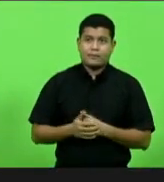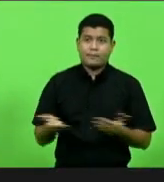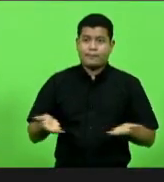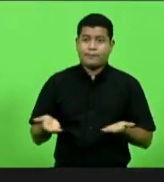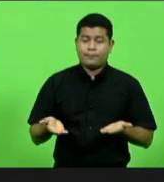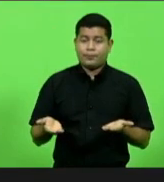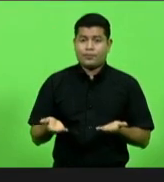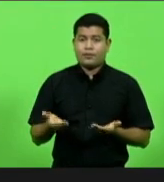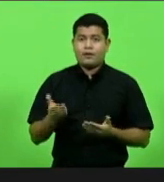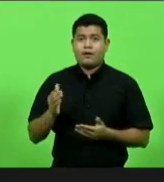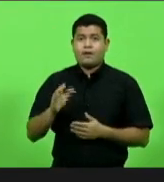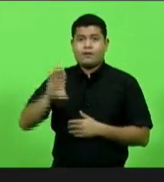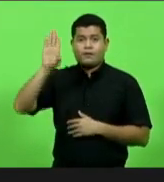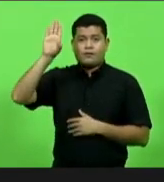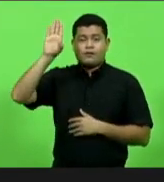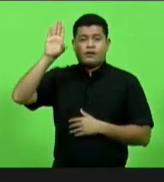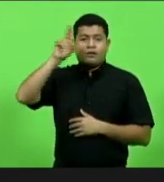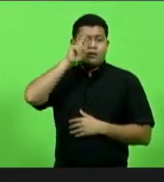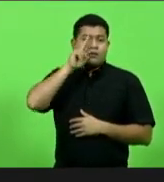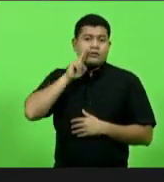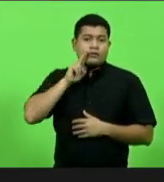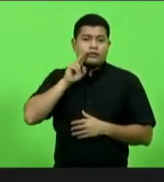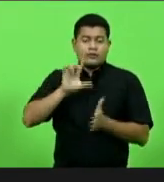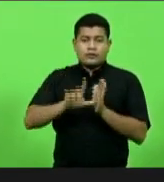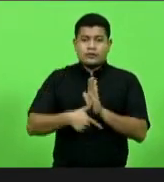Na sequência, deputado Lair Schuster.